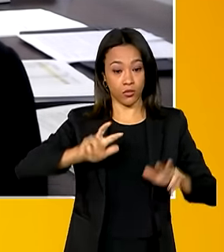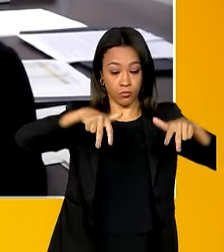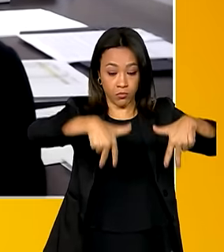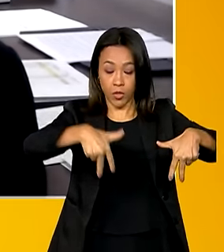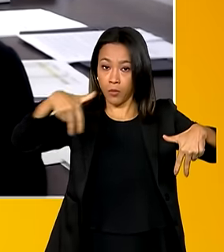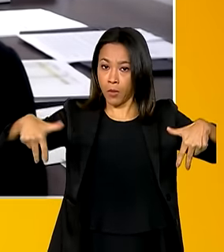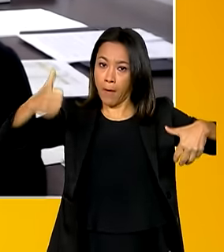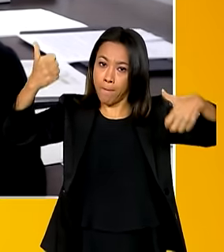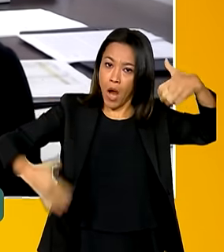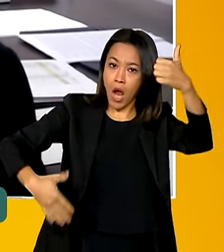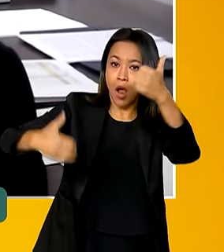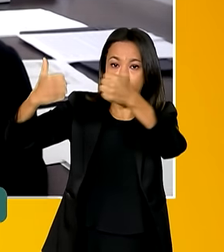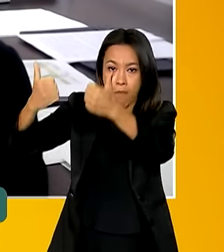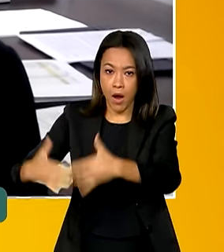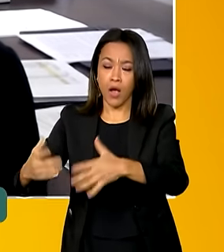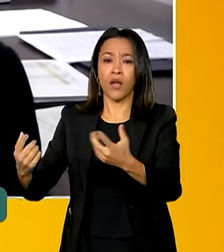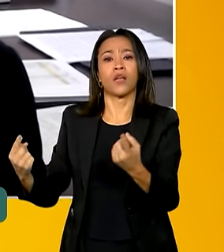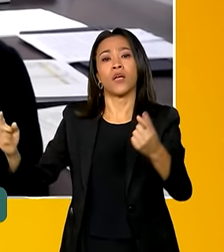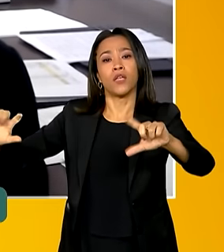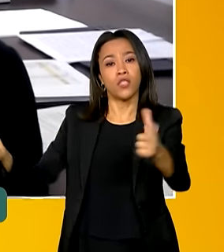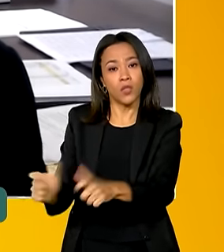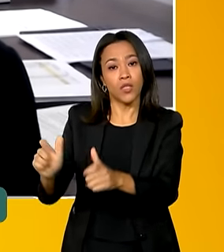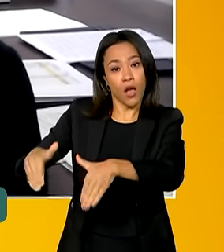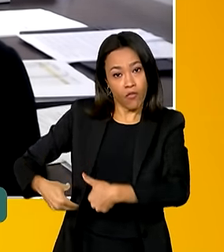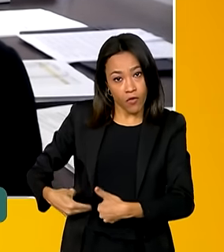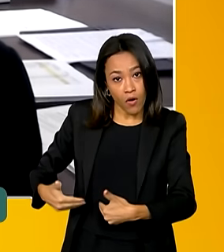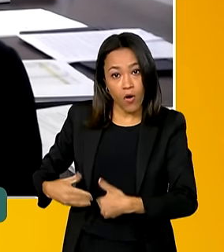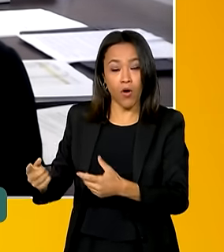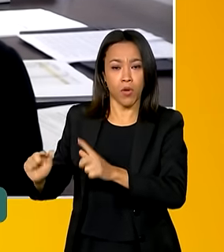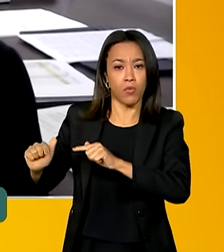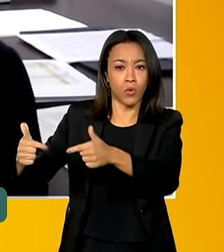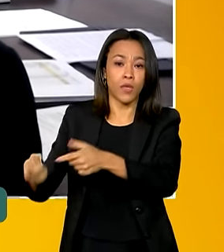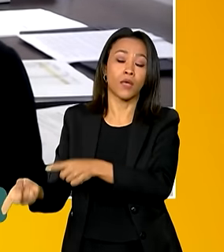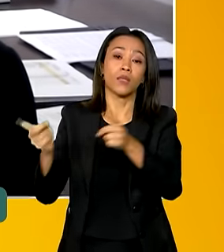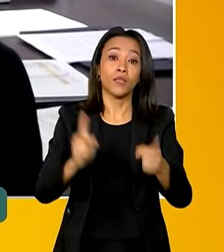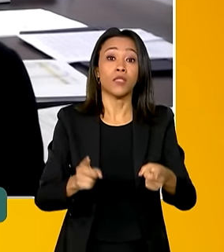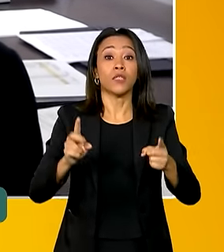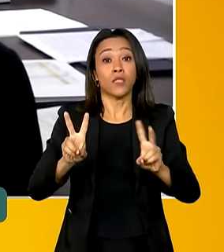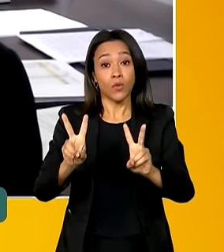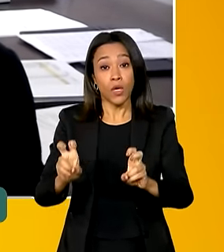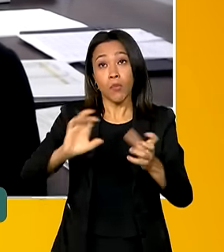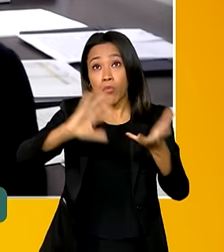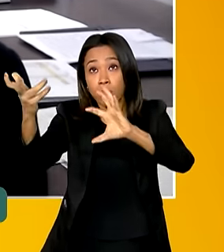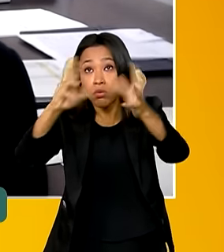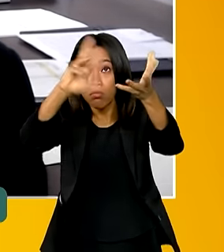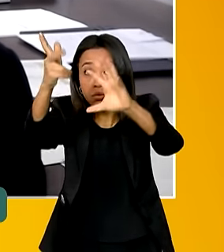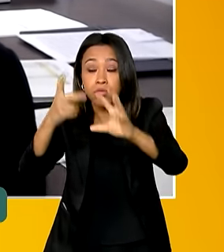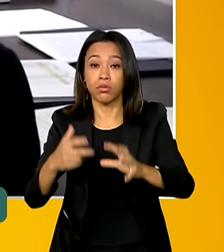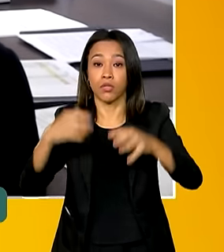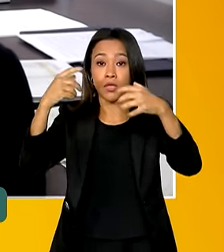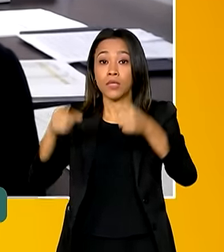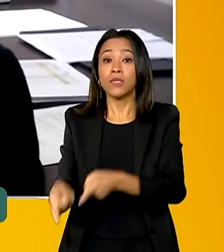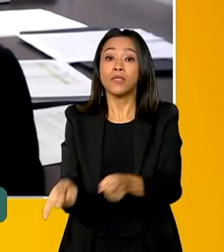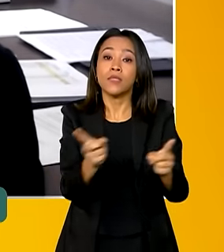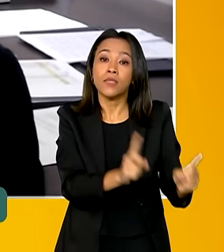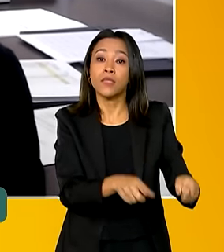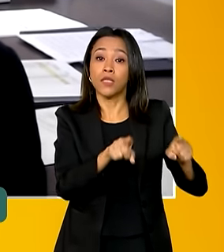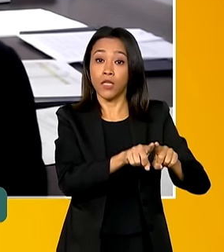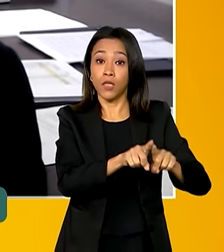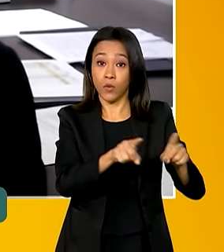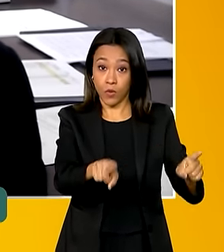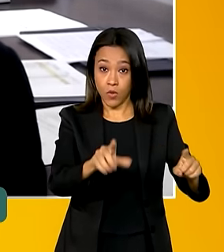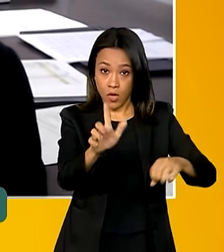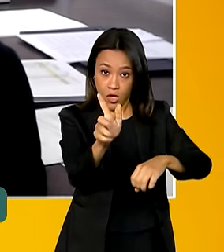combate à fome, a sustentabilidade ambiental e as mudanças climáticas e a reforma da governança global